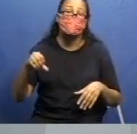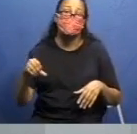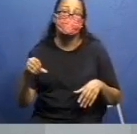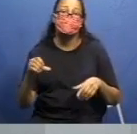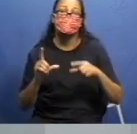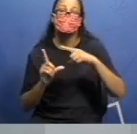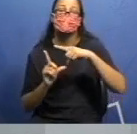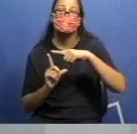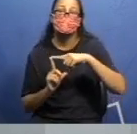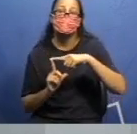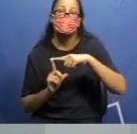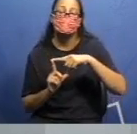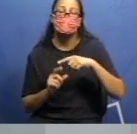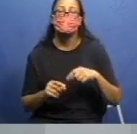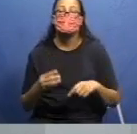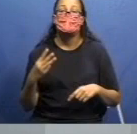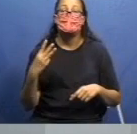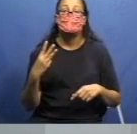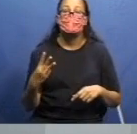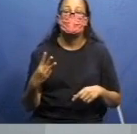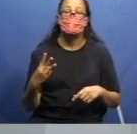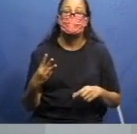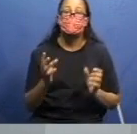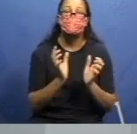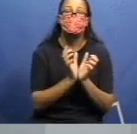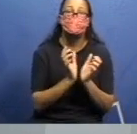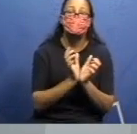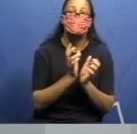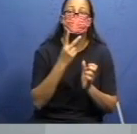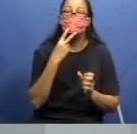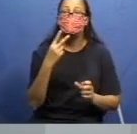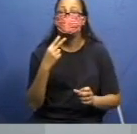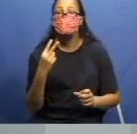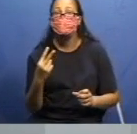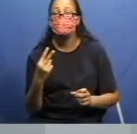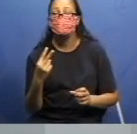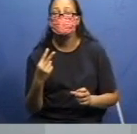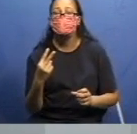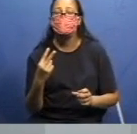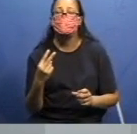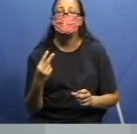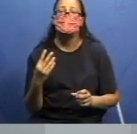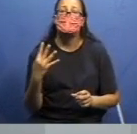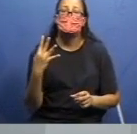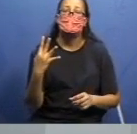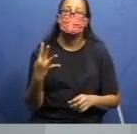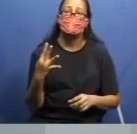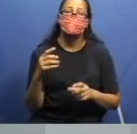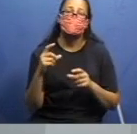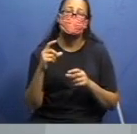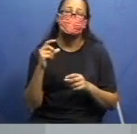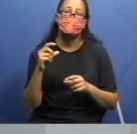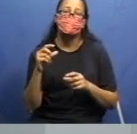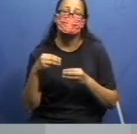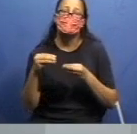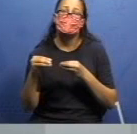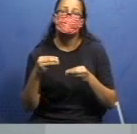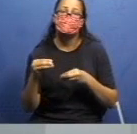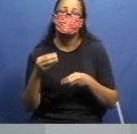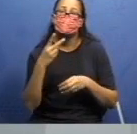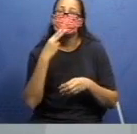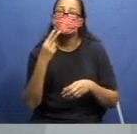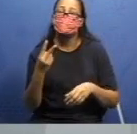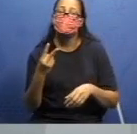Vou pegar três grupinhos de cores. Então, aqui eu peguei quatro tampinhas na cor roxa, quatro tampinhas na cor vermelhinha,